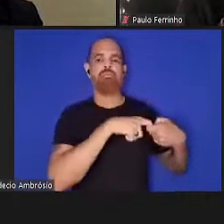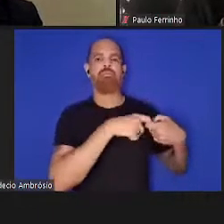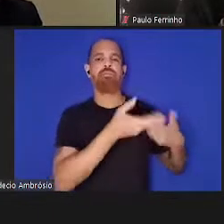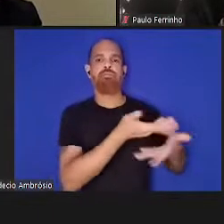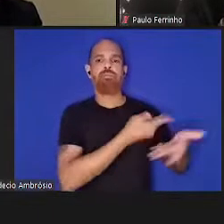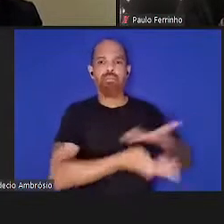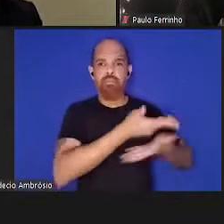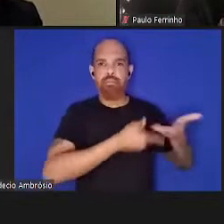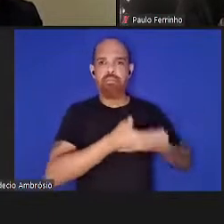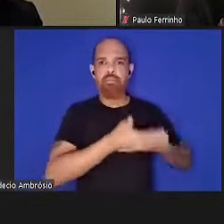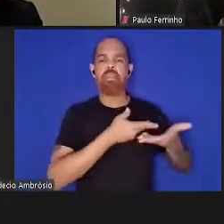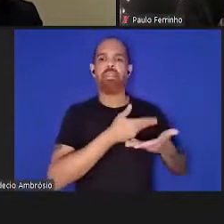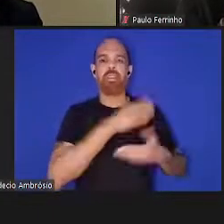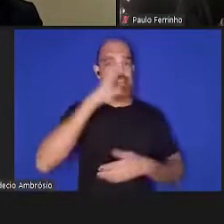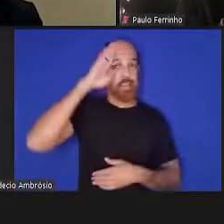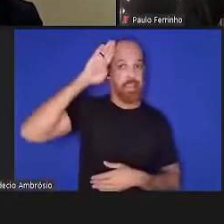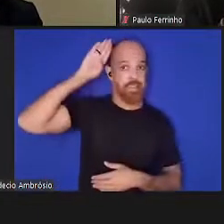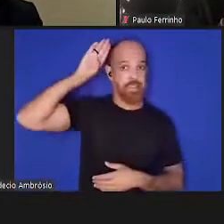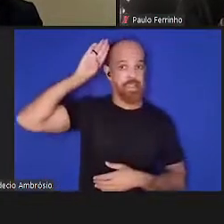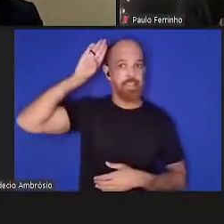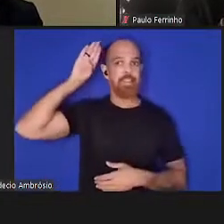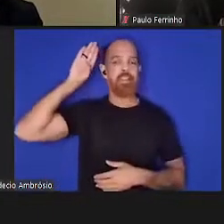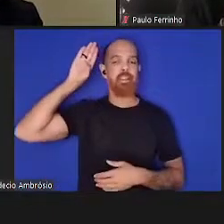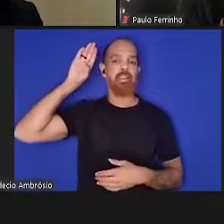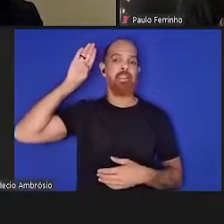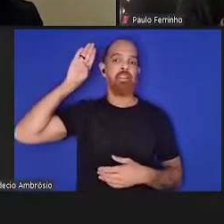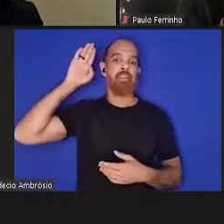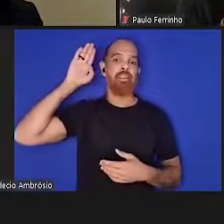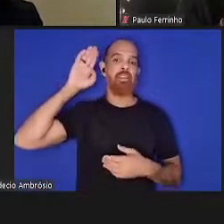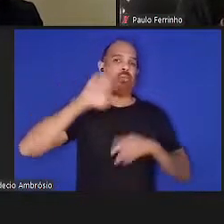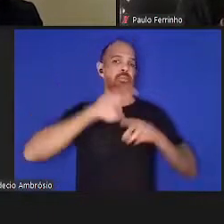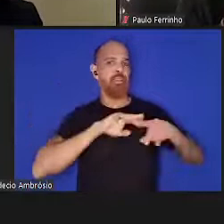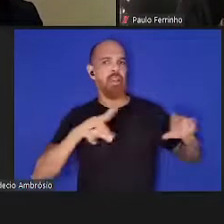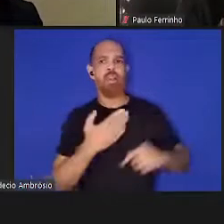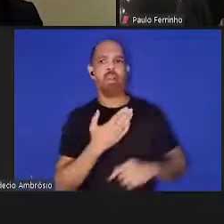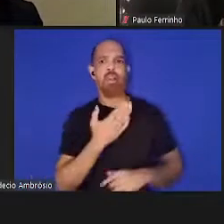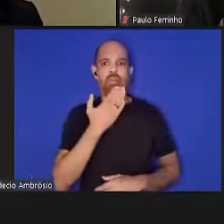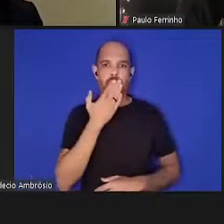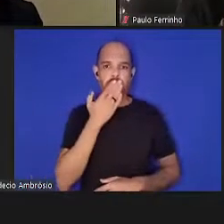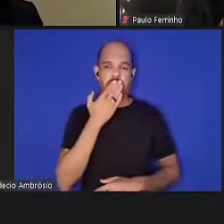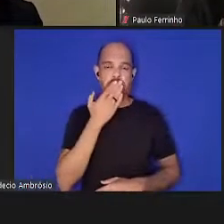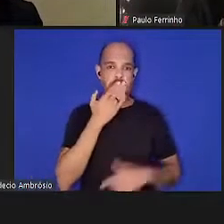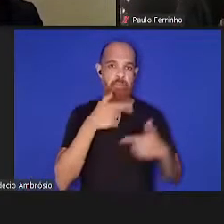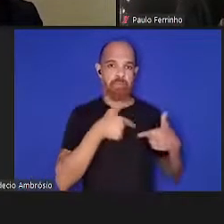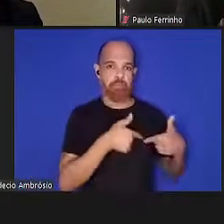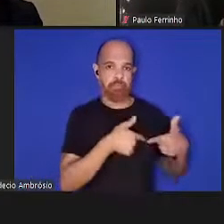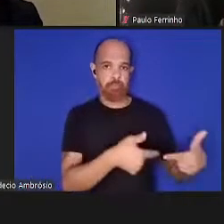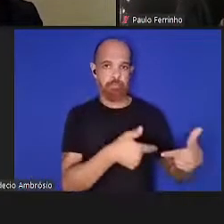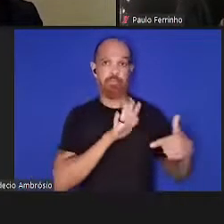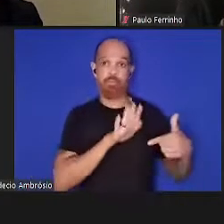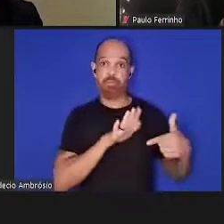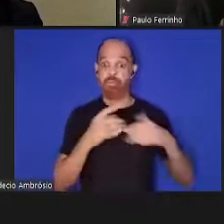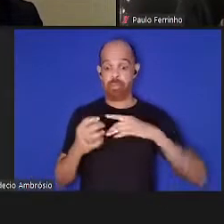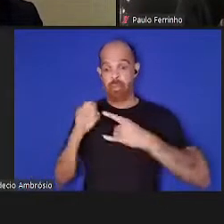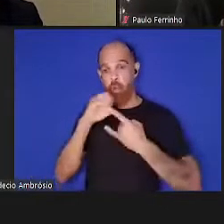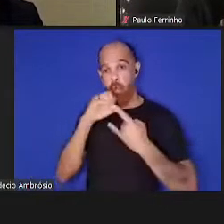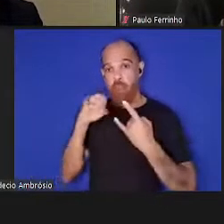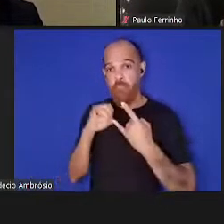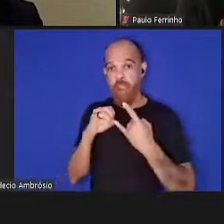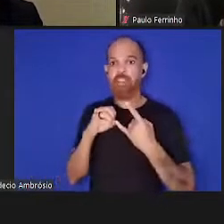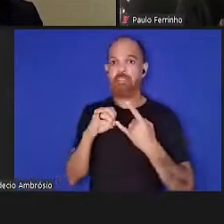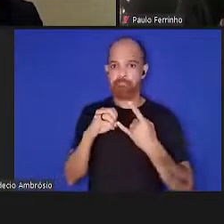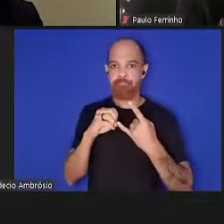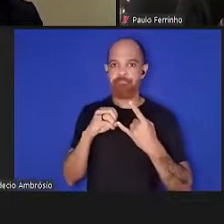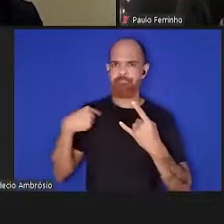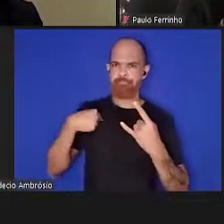domínio académico, de vários tipos de domínio académico, mas com a Fundação Osvaldo Cruz eu próprio tenho